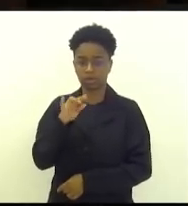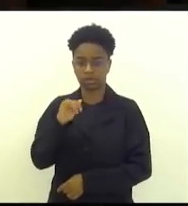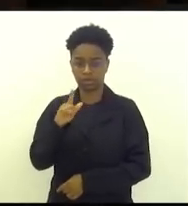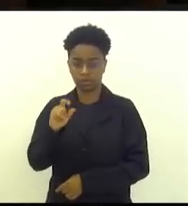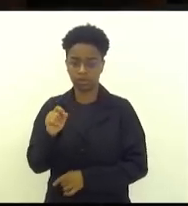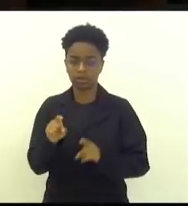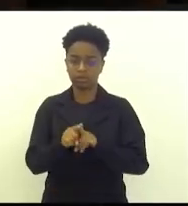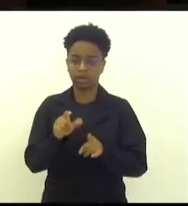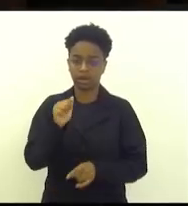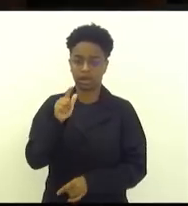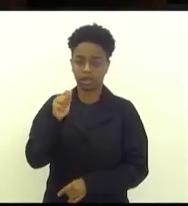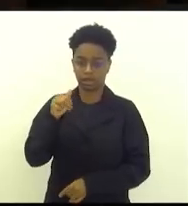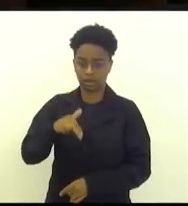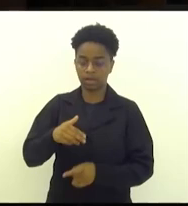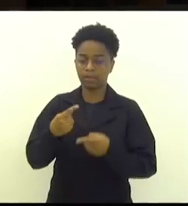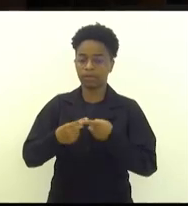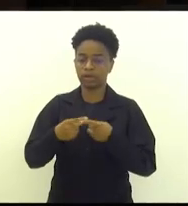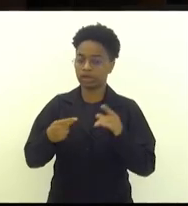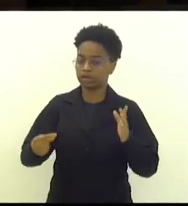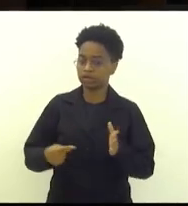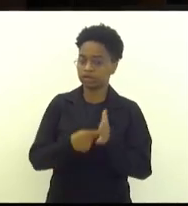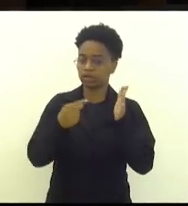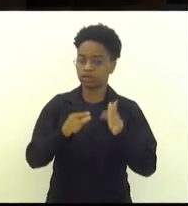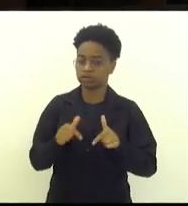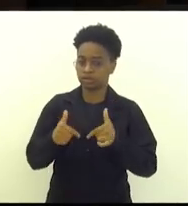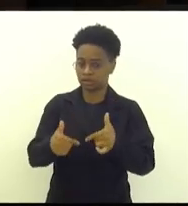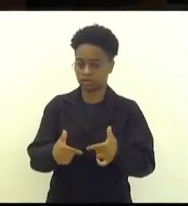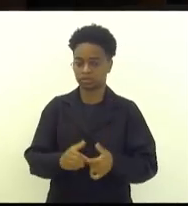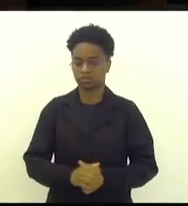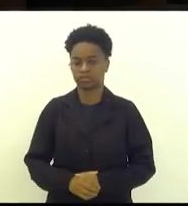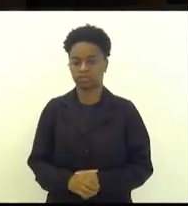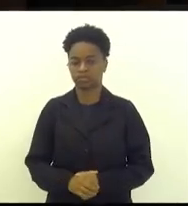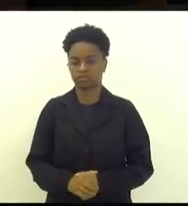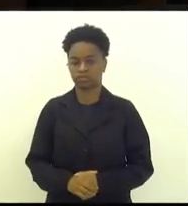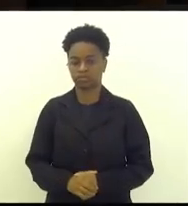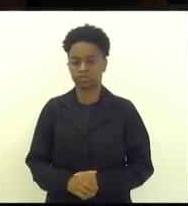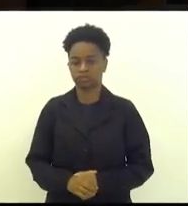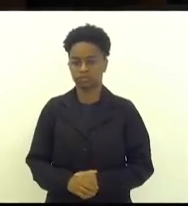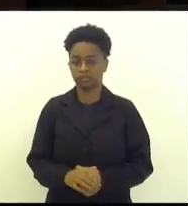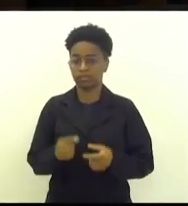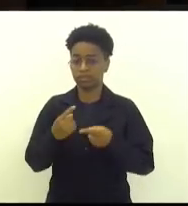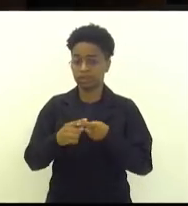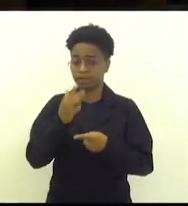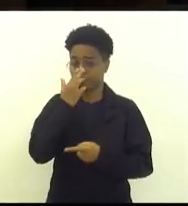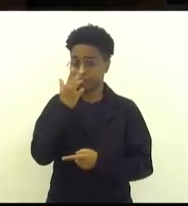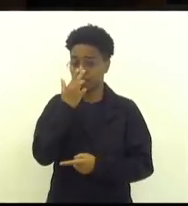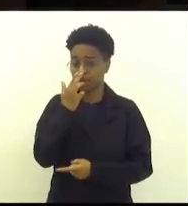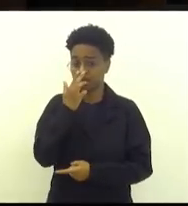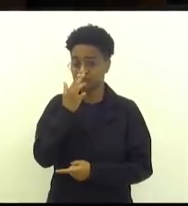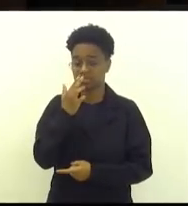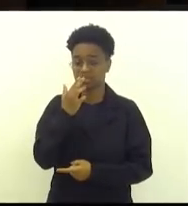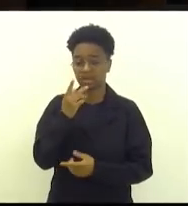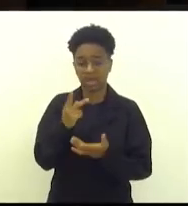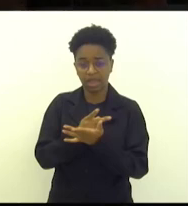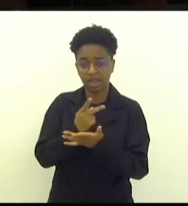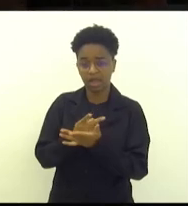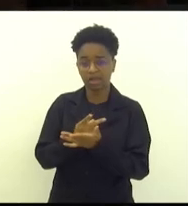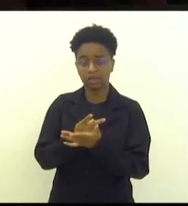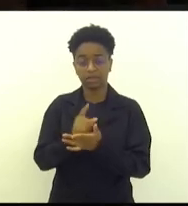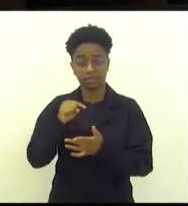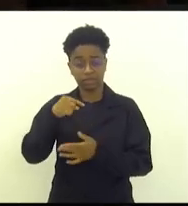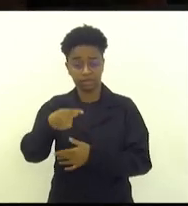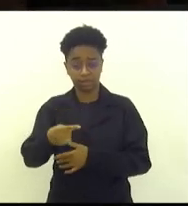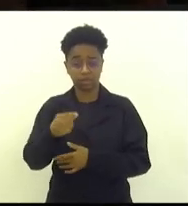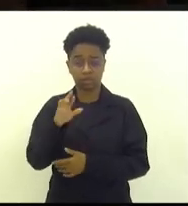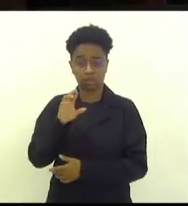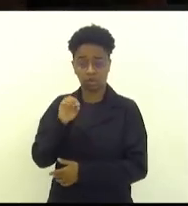que denunciaram essa prática em proba, supostamente em proba, das revistas, receberam um telefonema, deputado